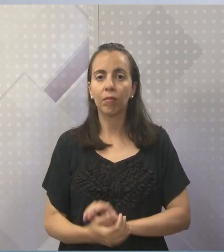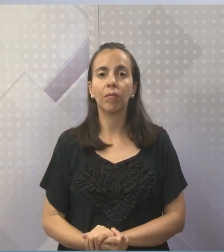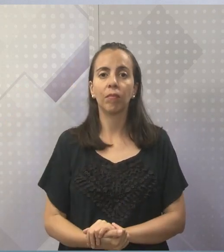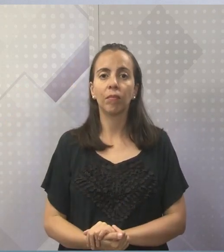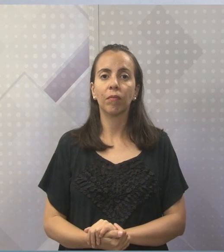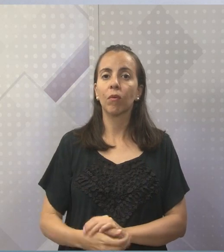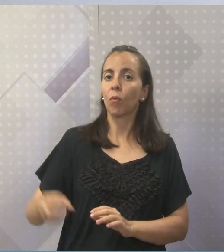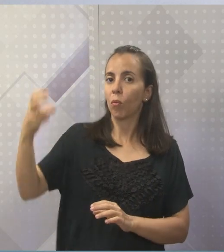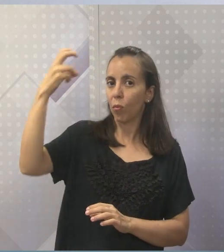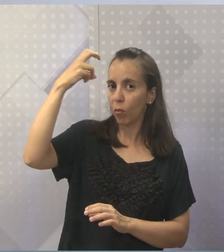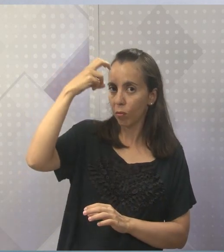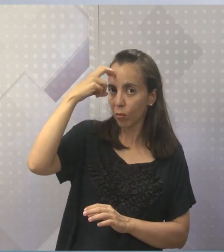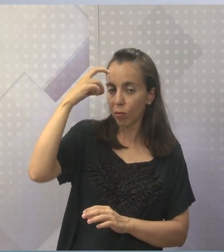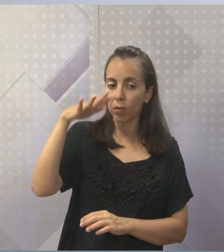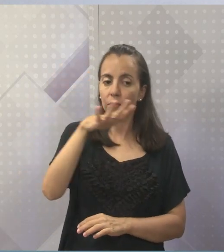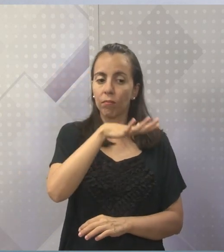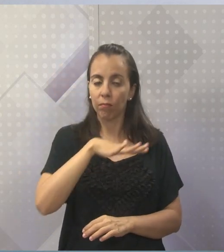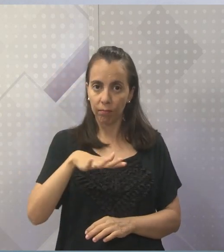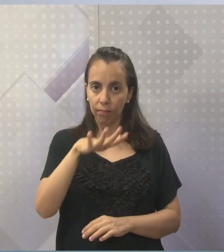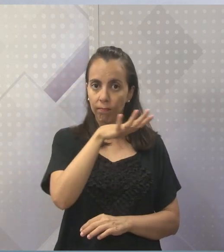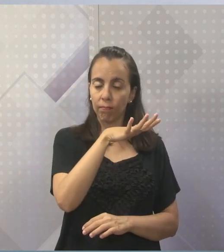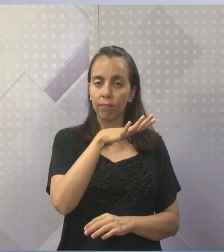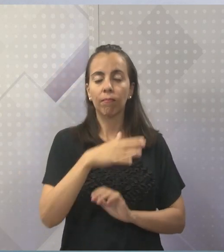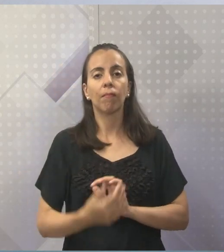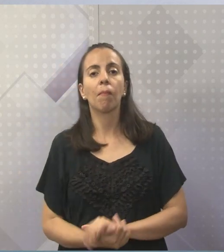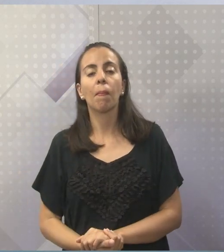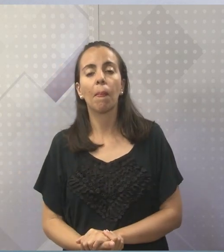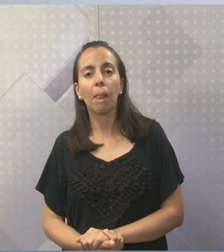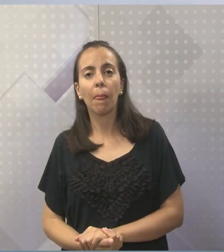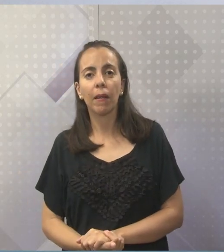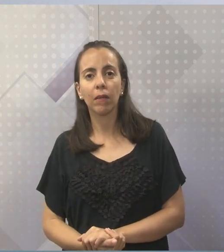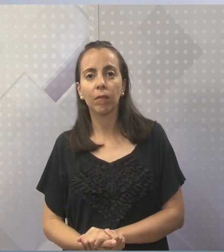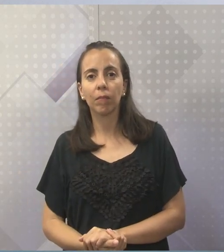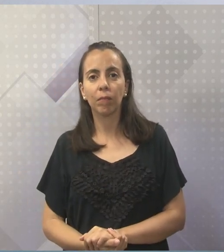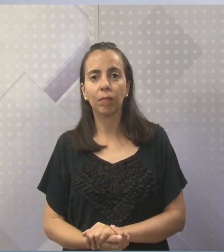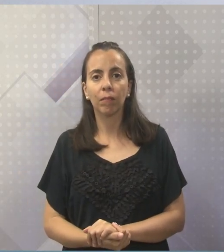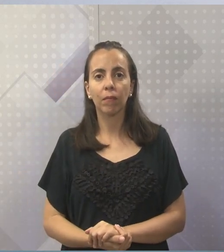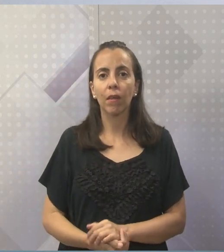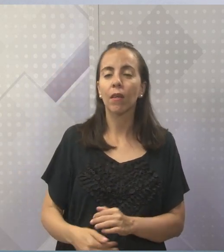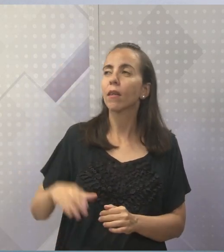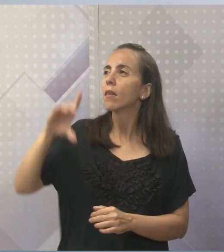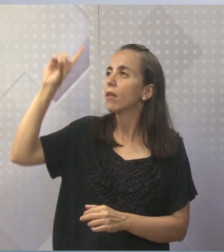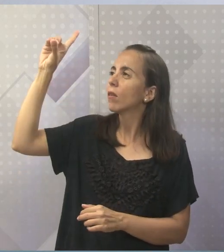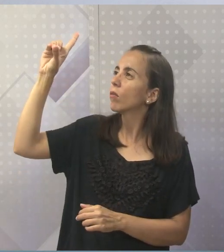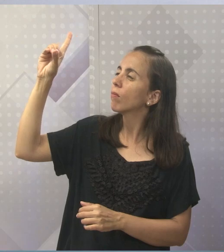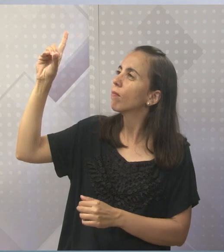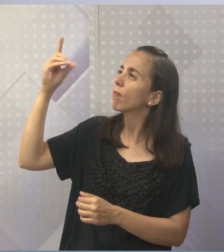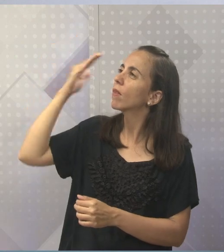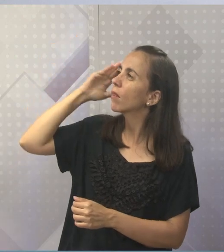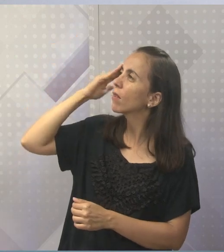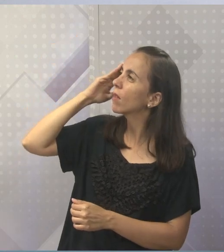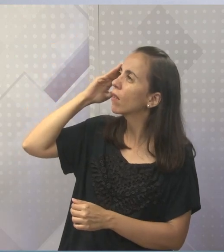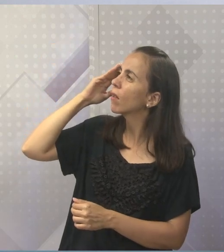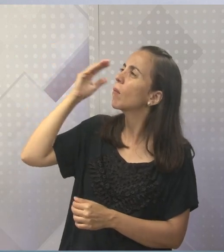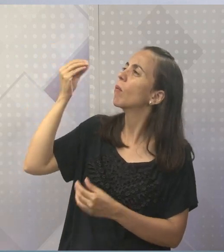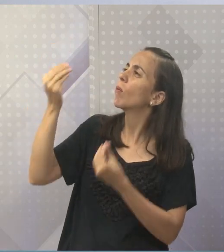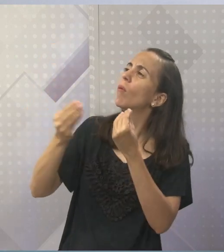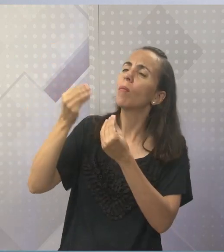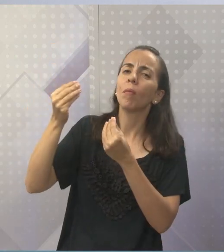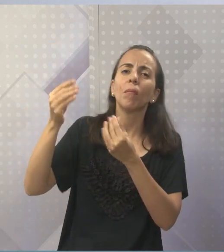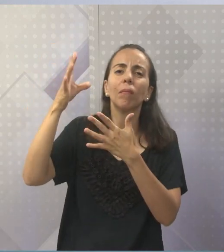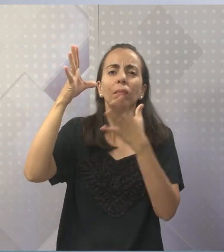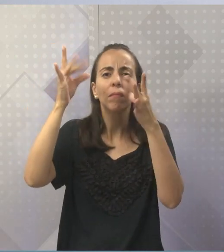sua cultura, certo? Como é a visão de Deus, ok? E vamos fazer essa